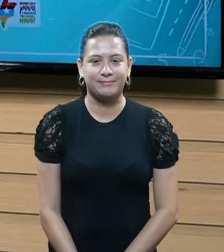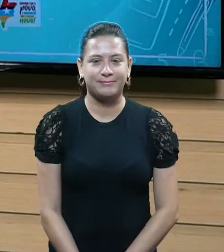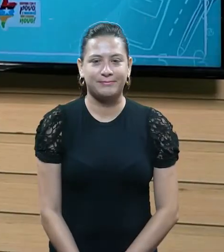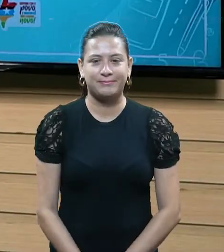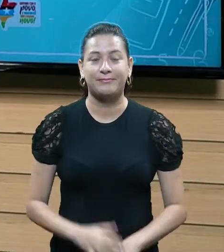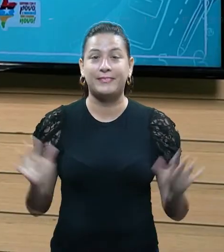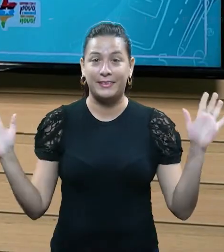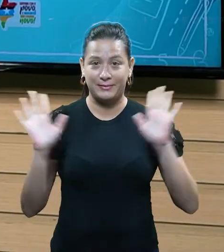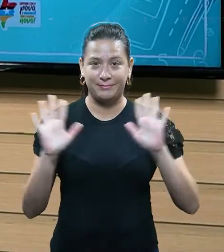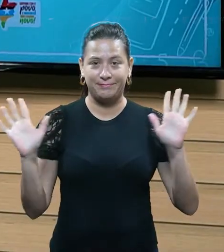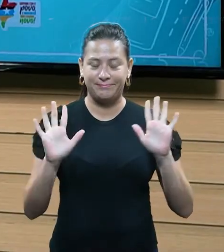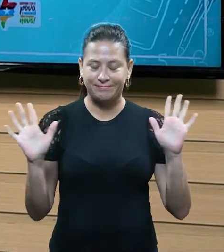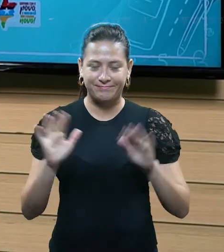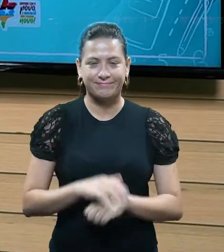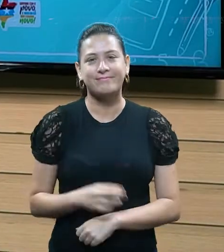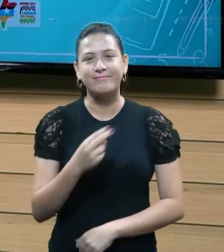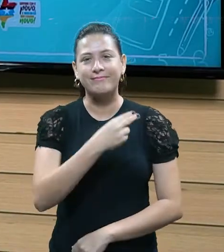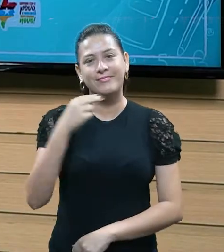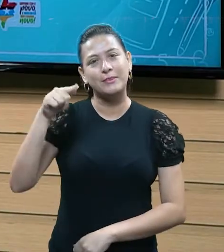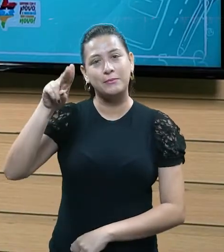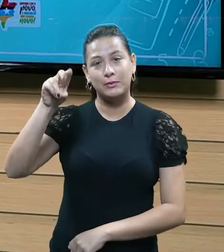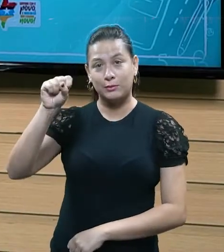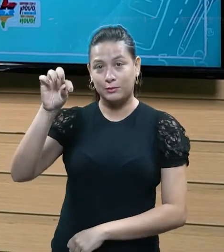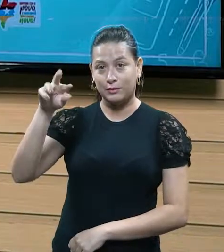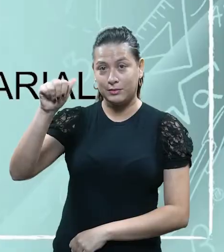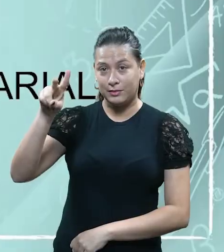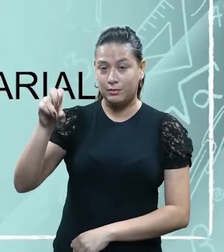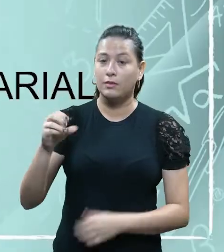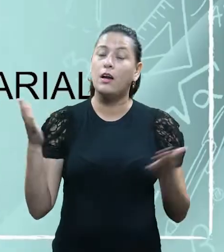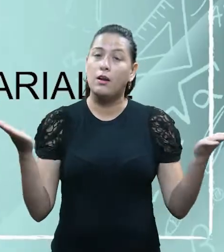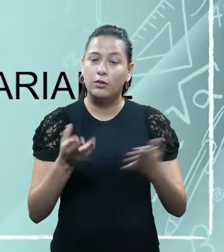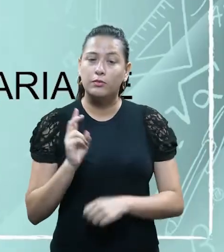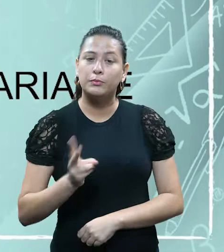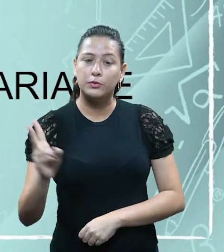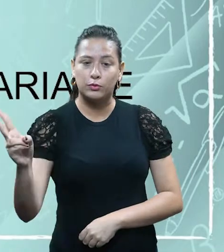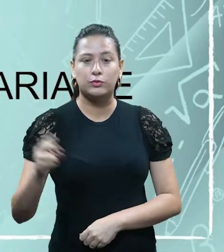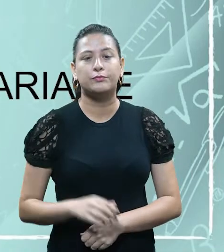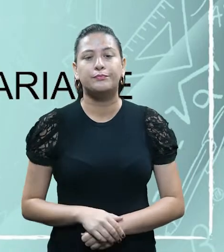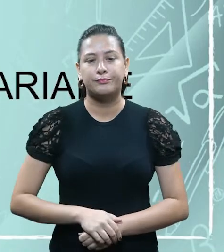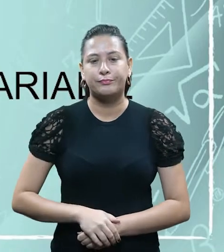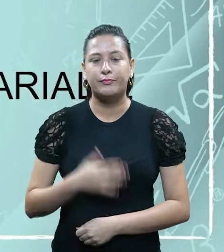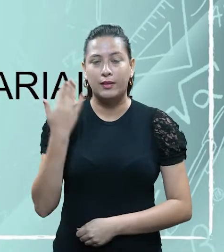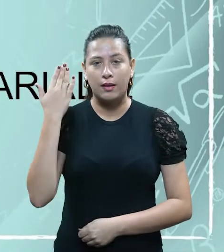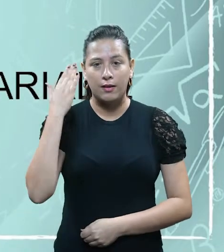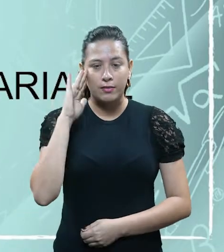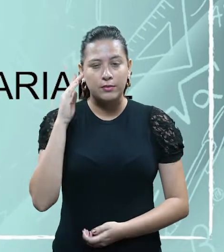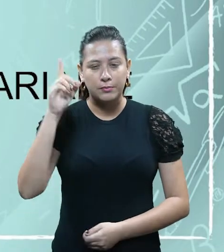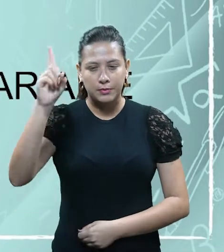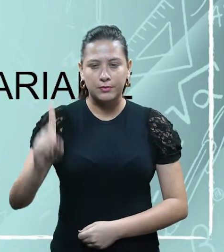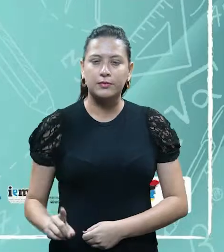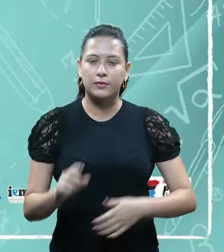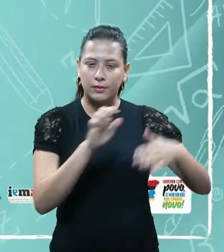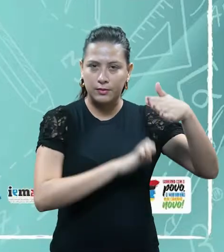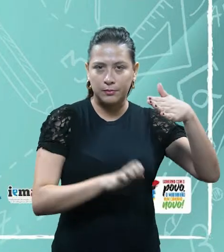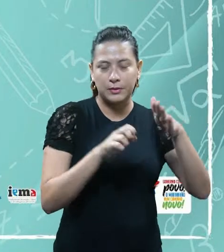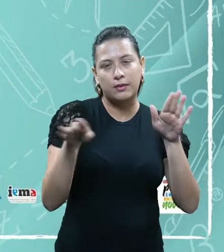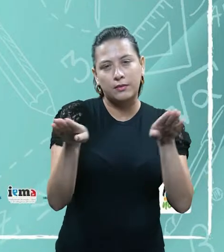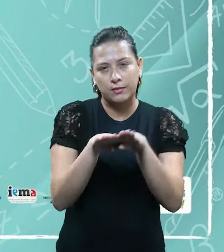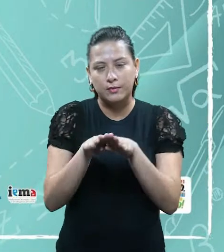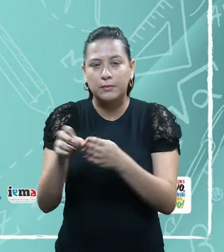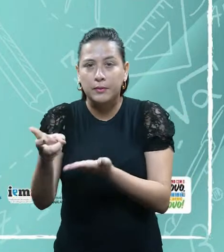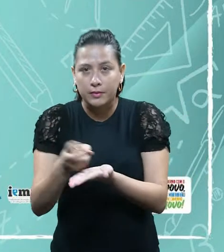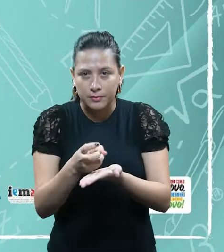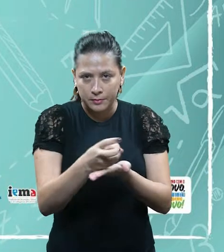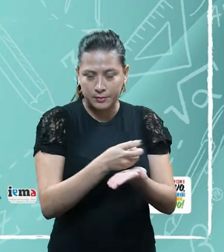Olá, alunos. Eu sou o professor Gustavo Naiva, e hoje nós vamos dar continuidade à nossa aula de noções de direito empresarial e tributário. Na última